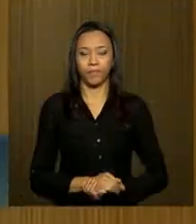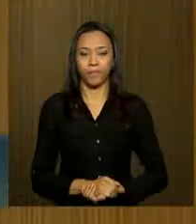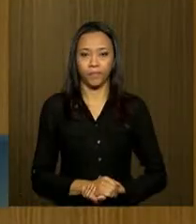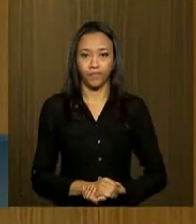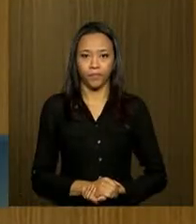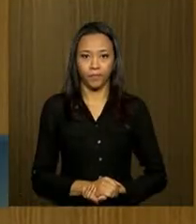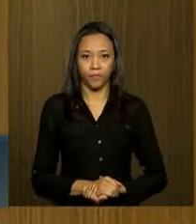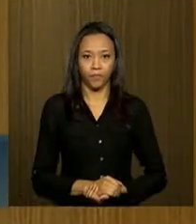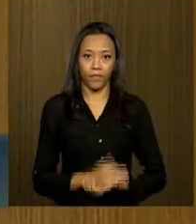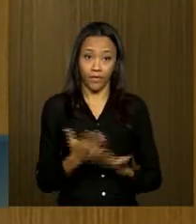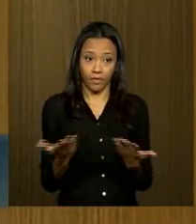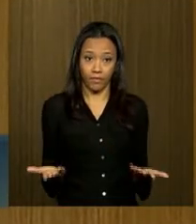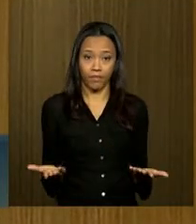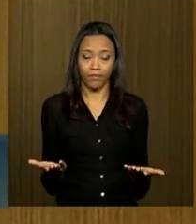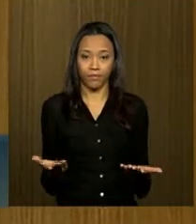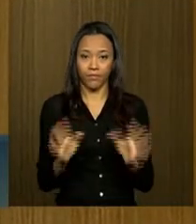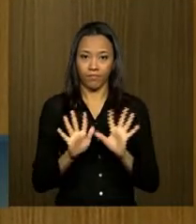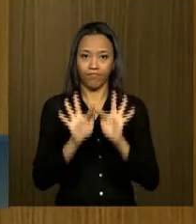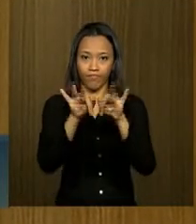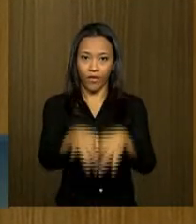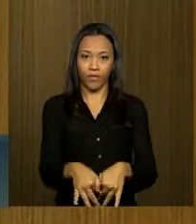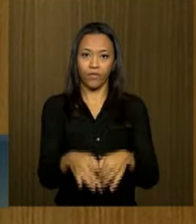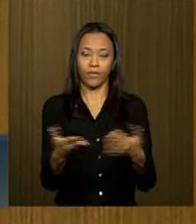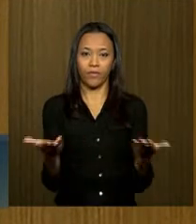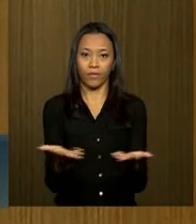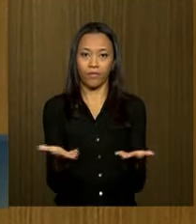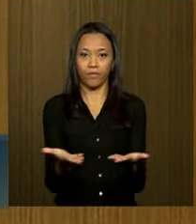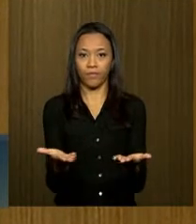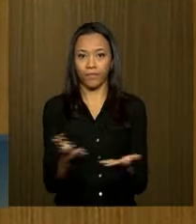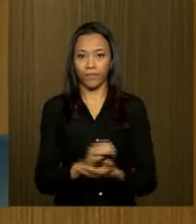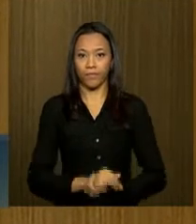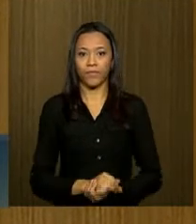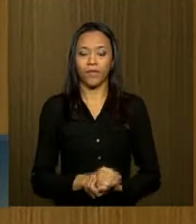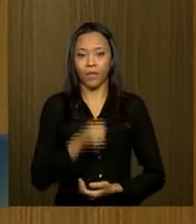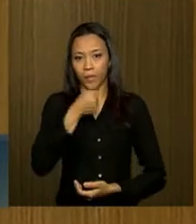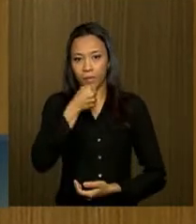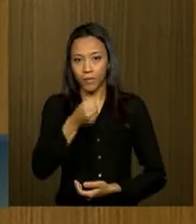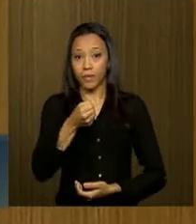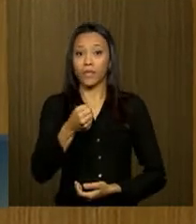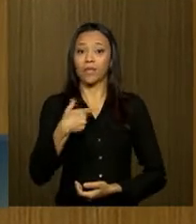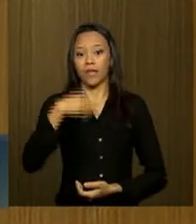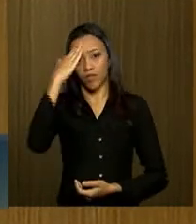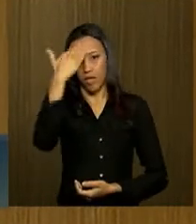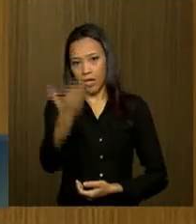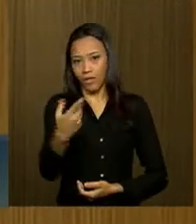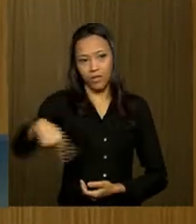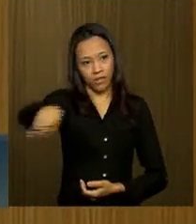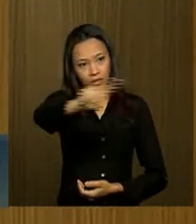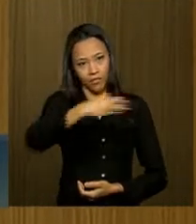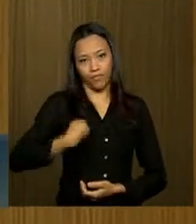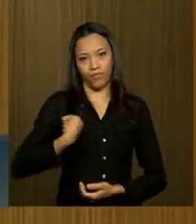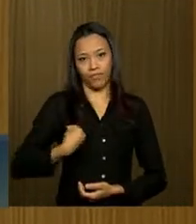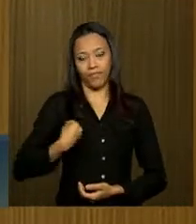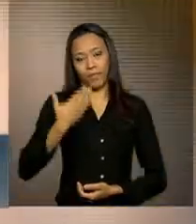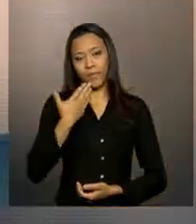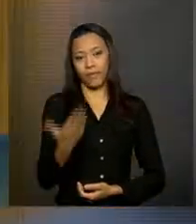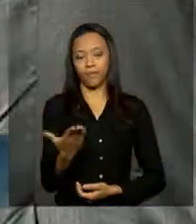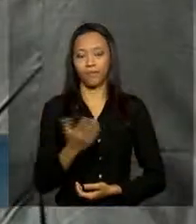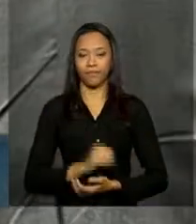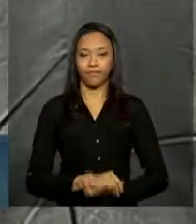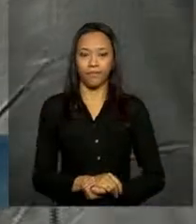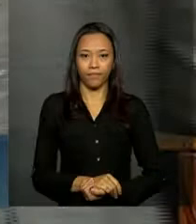Bem, senhores, então, está encerrada essa conferência de imprensa. O Itamaraty agradece a todos a sua presença. Obrigado.